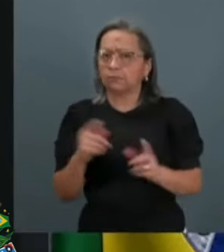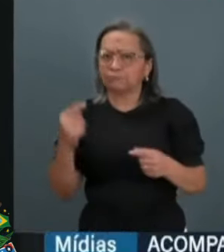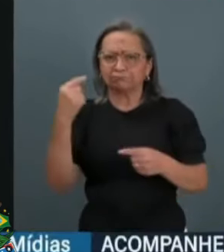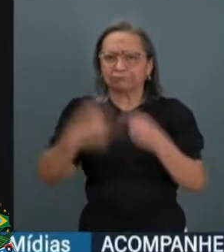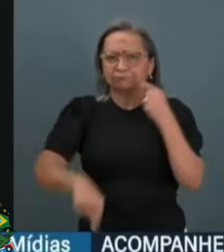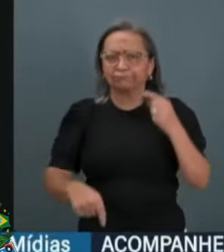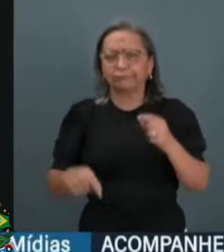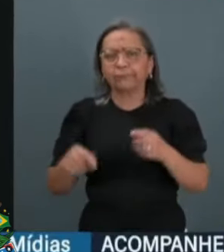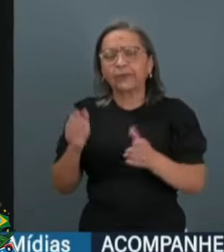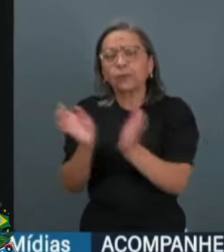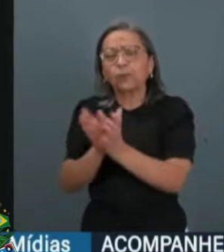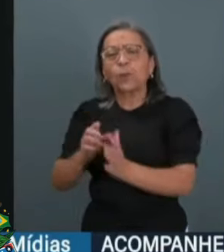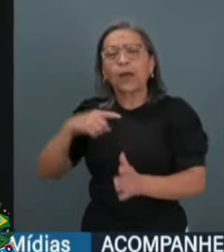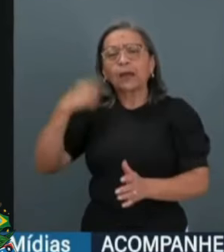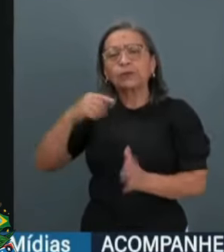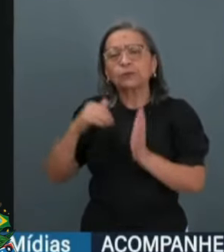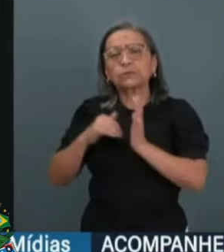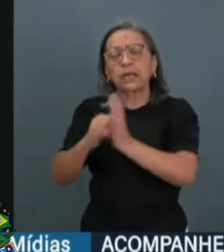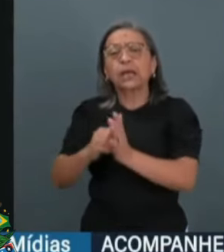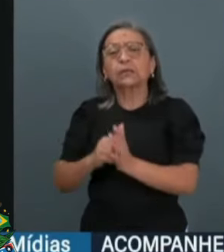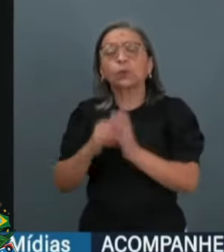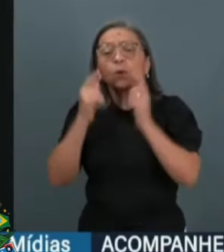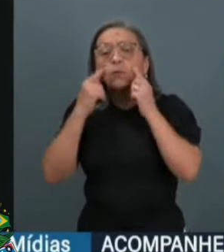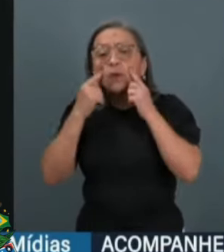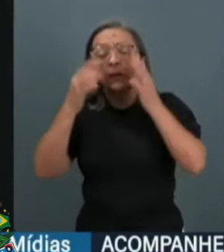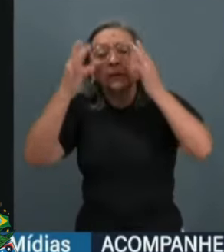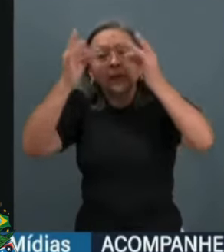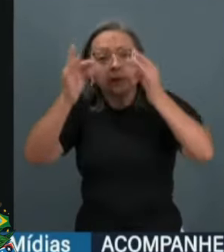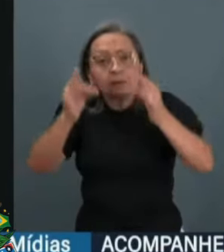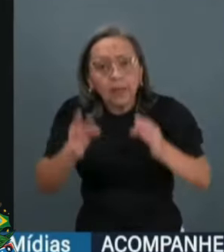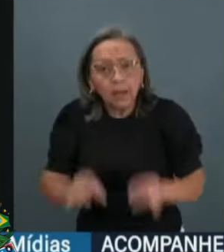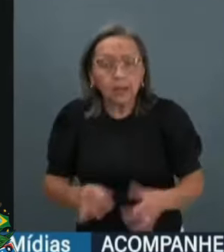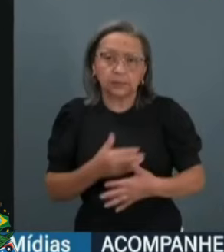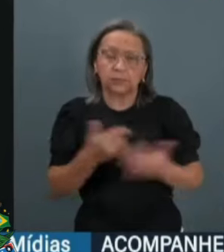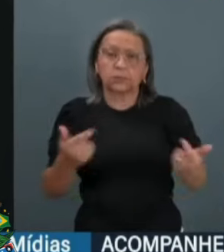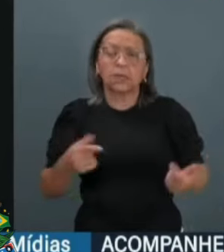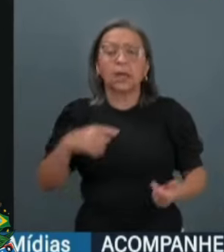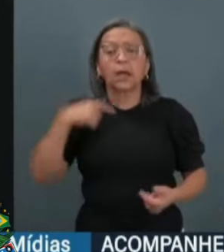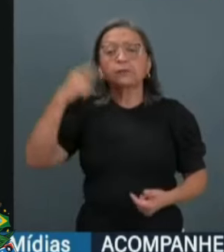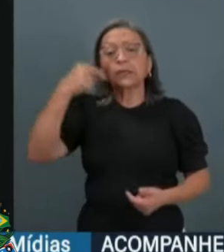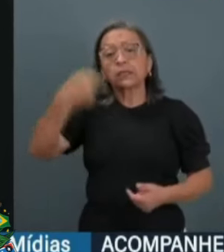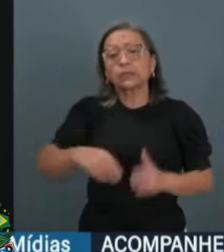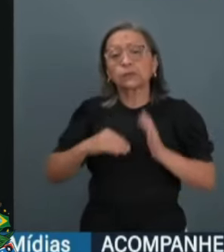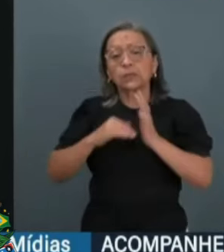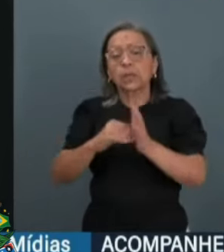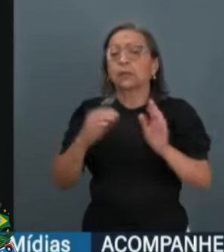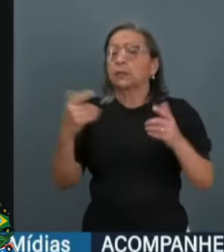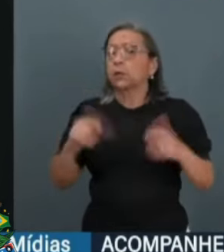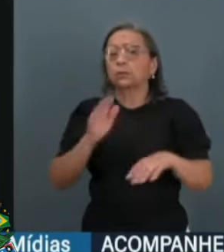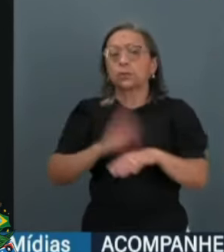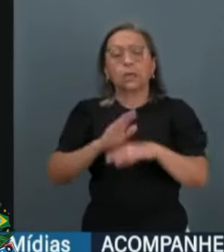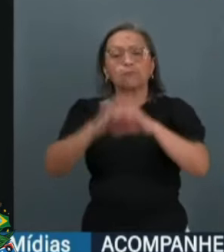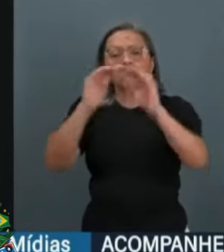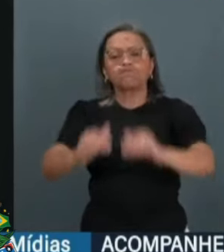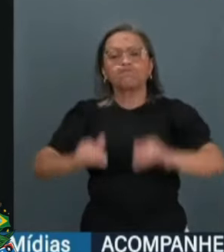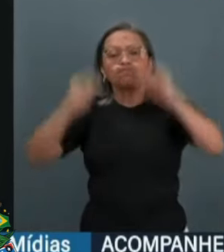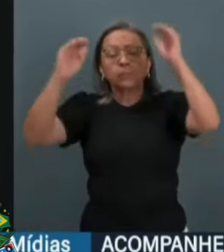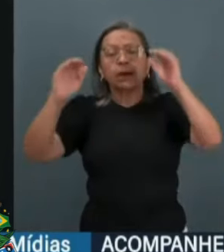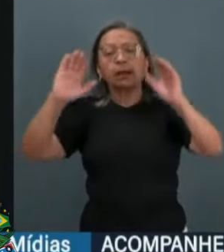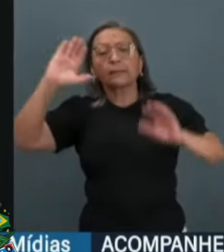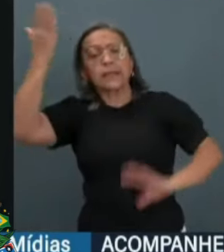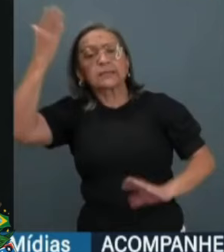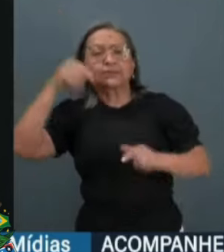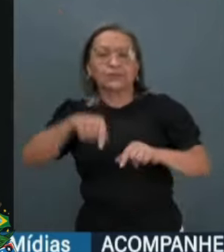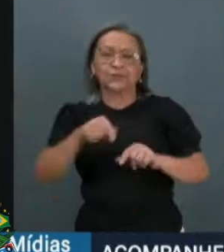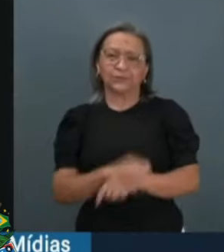à advocacia do Senado adentrar o mérito da questão. A advocacia do Senado não tem autoridade para decidir sobre